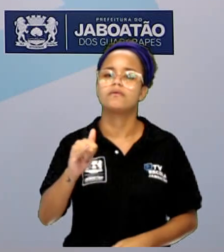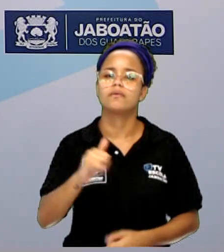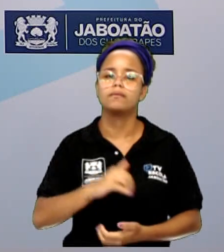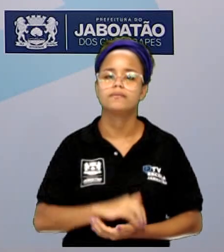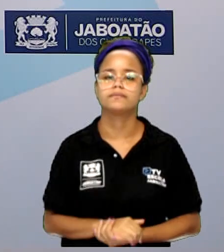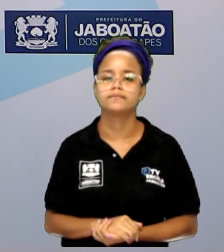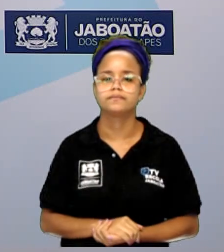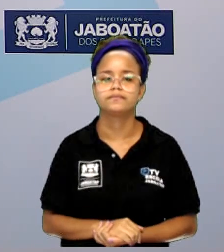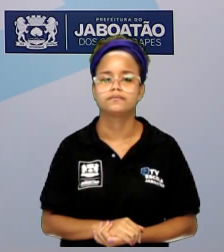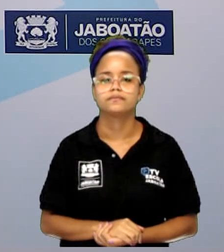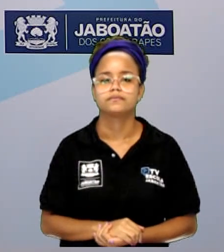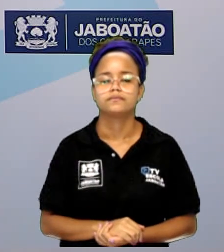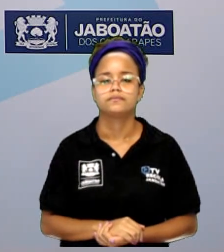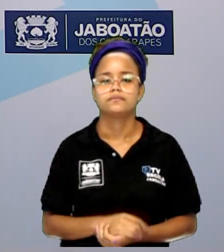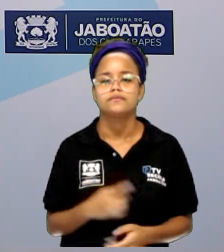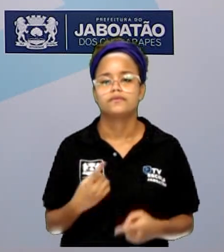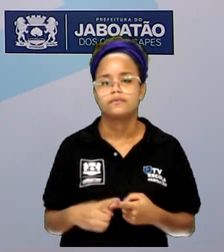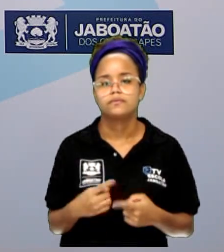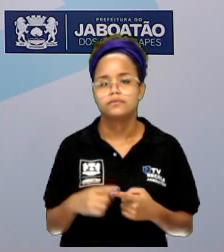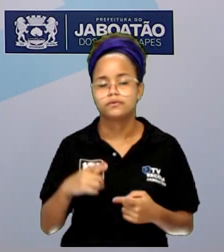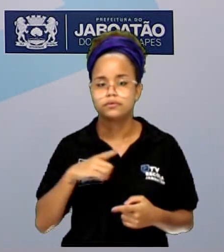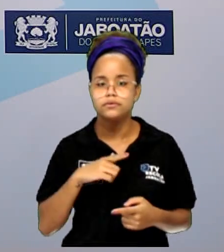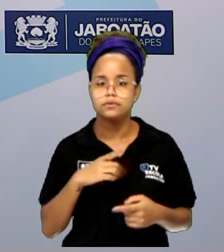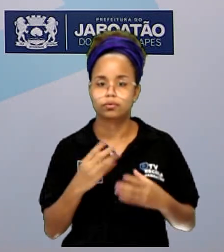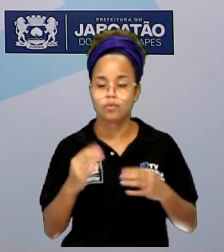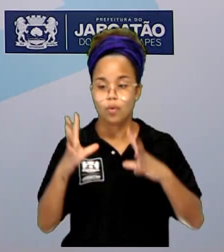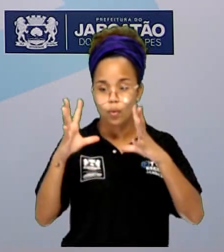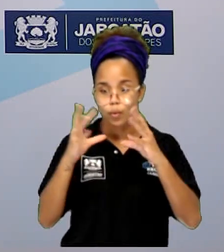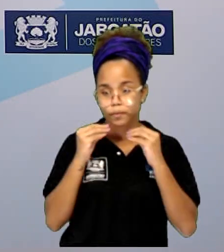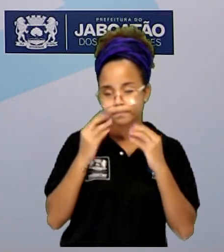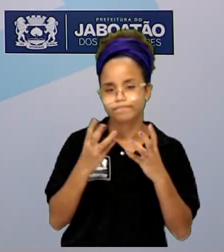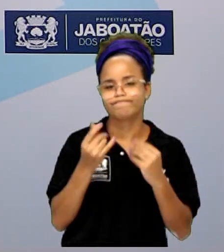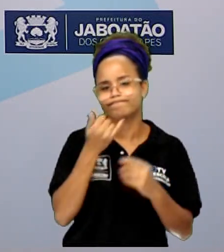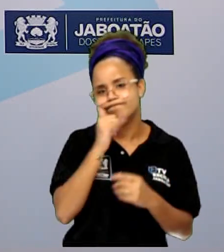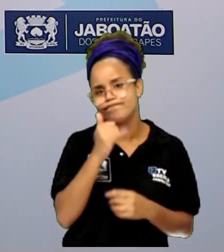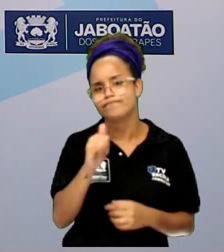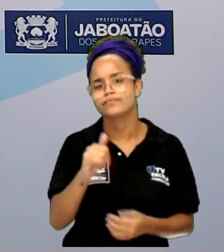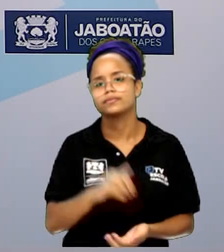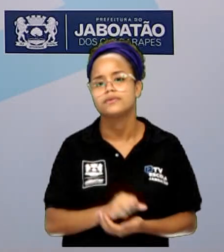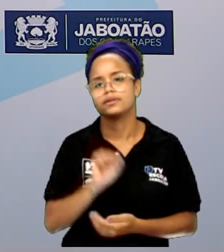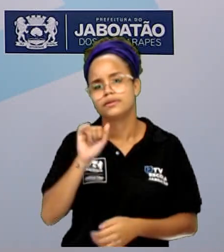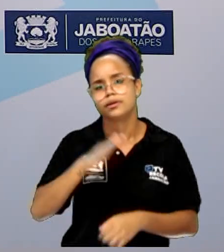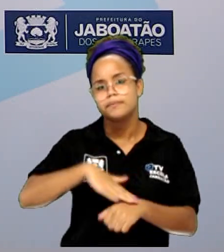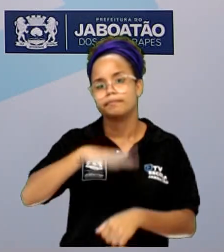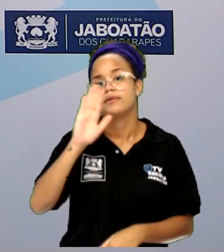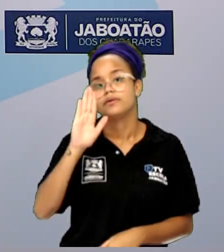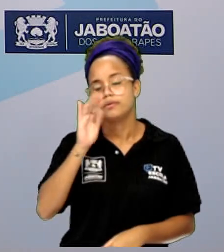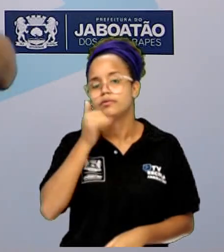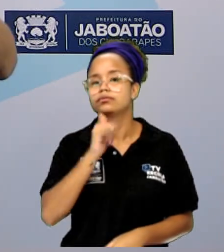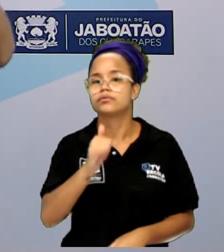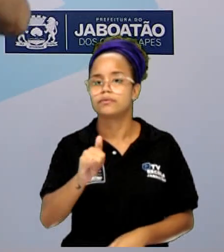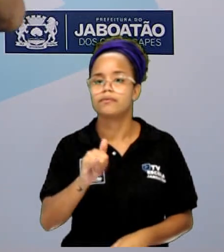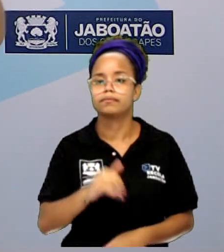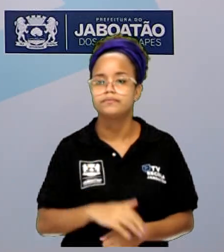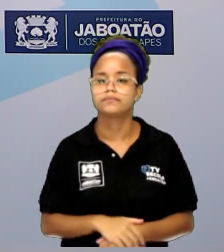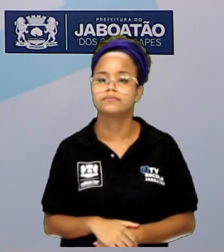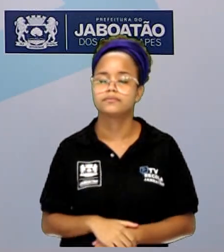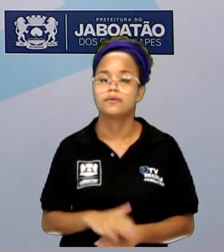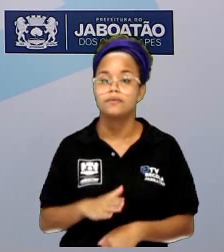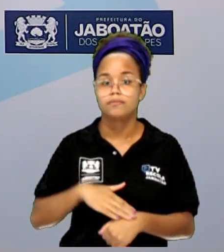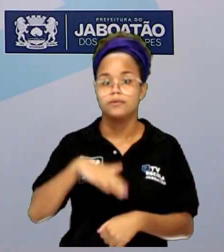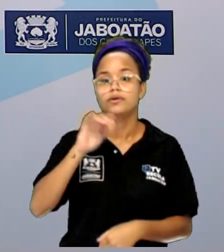que o aparelho tem em consumir energia. Quanto maior a potência de um aparelho, maior vai ser o gasto de